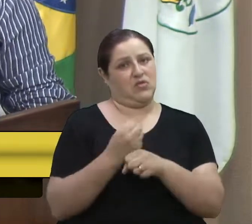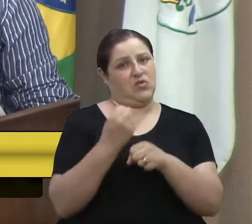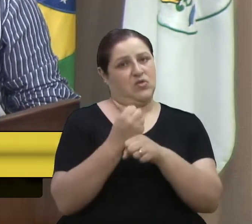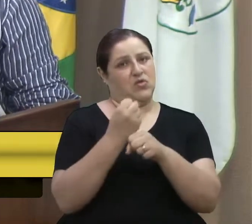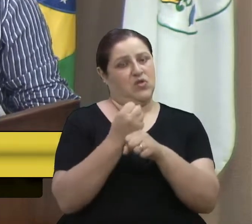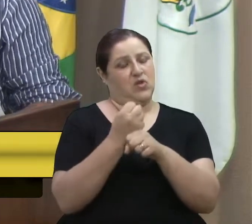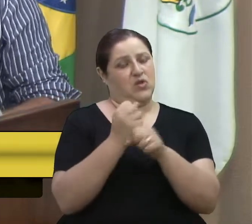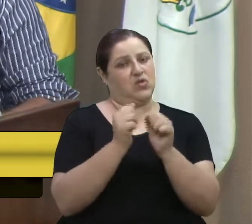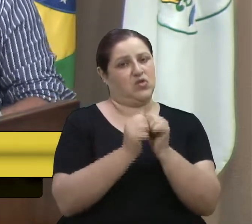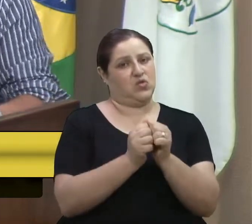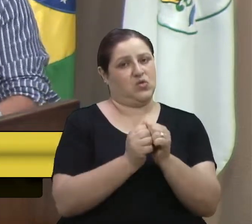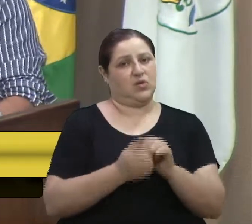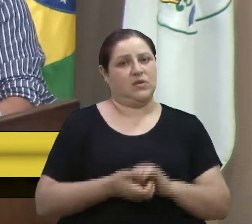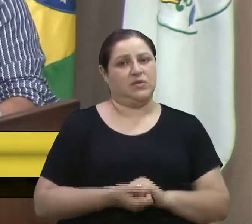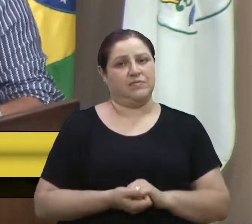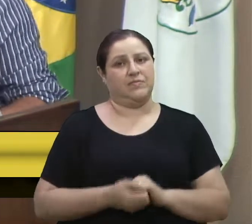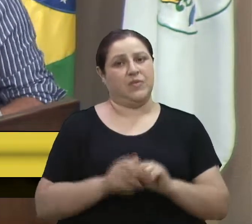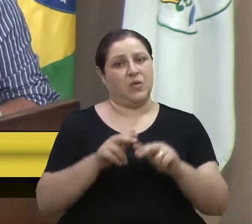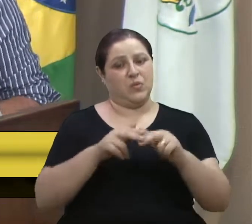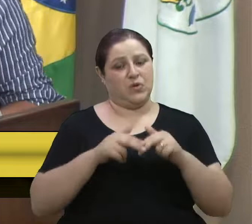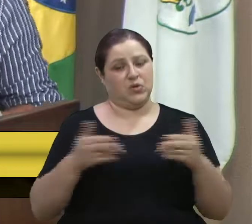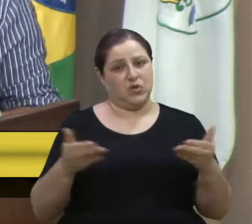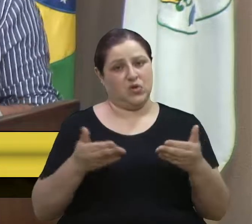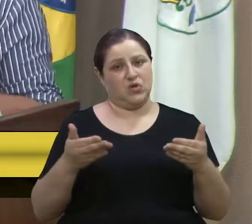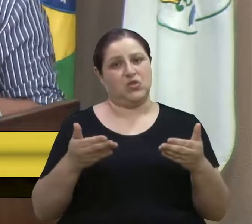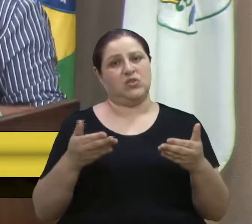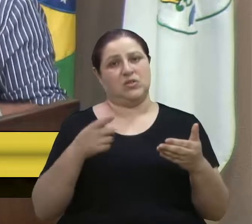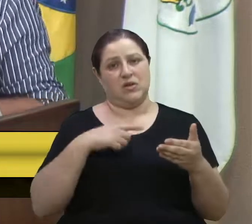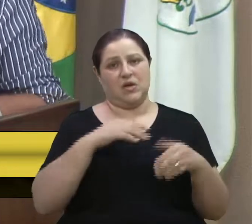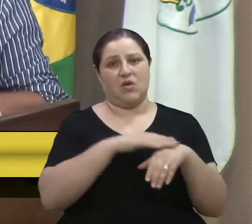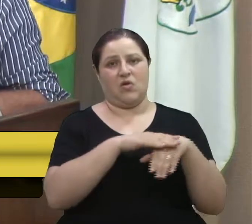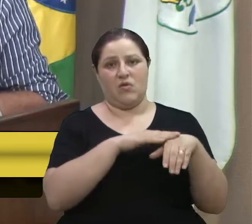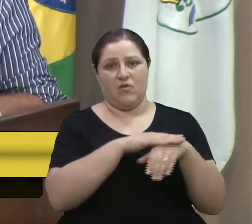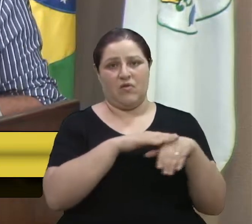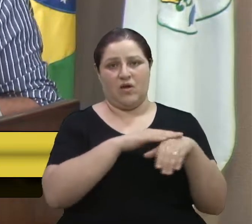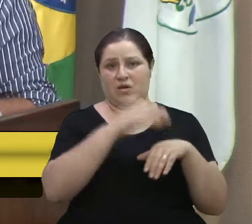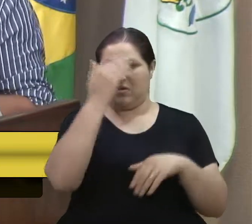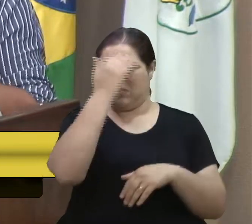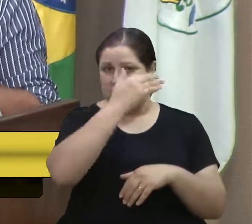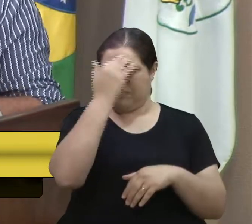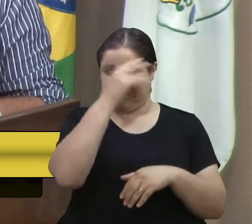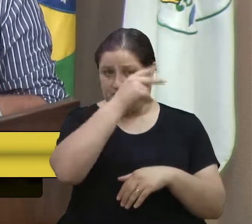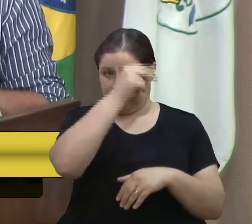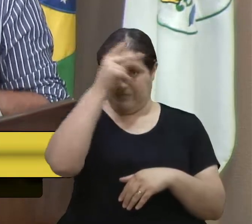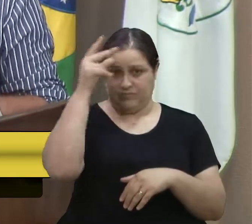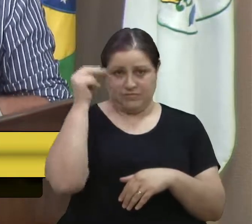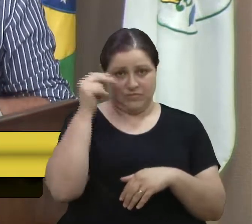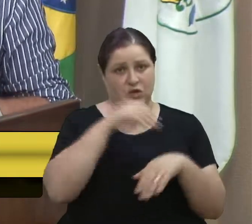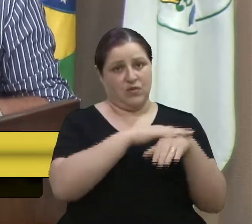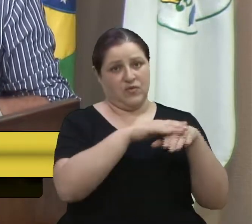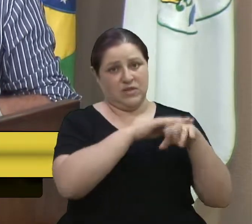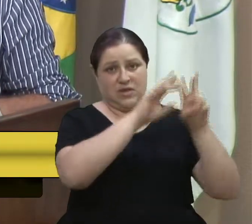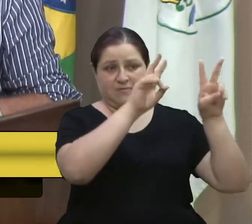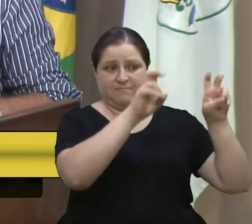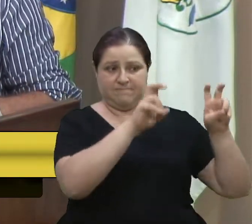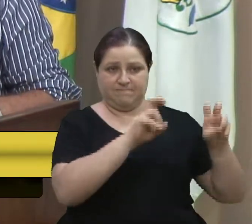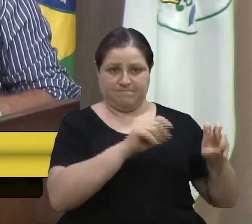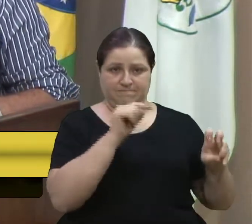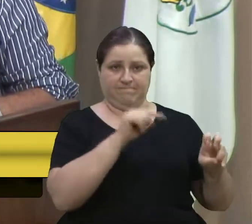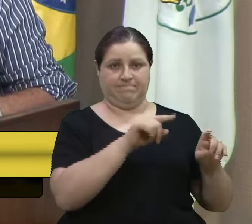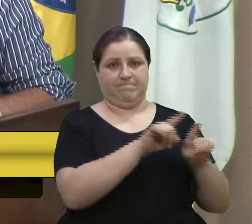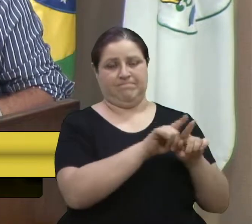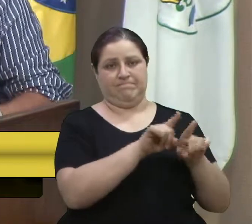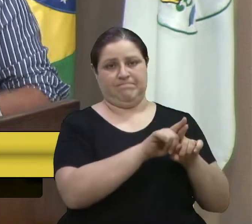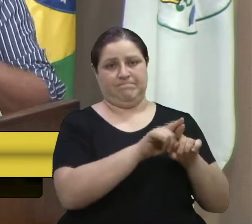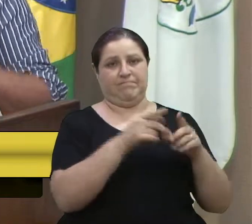E é por isso que hoje, como eu tenho audiência com o prefeito, eu vou conversar sobre essas questões também. Mas eu